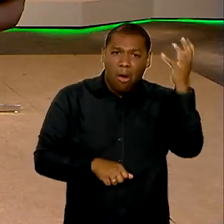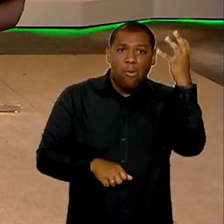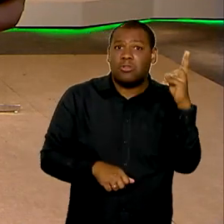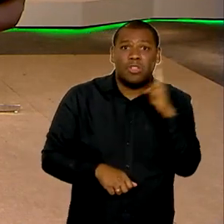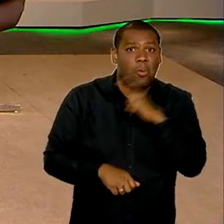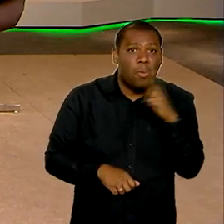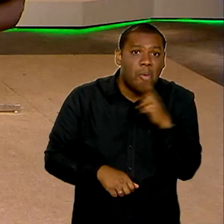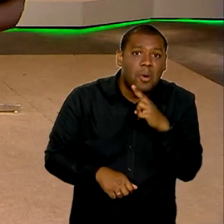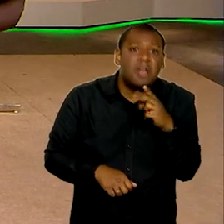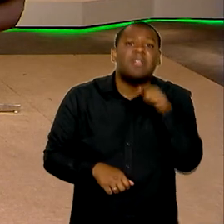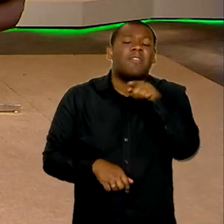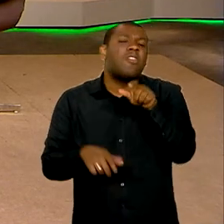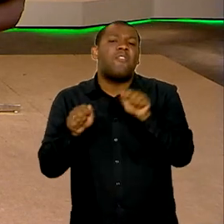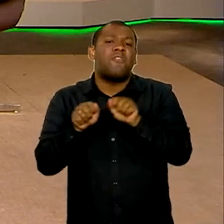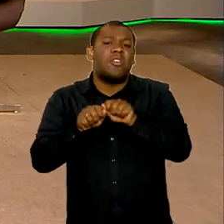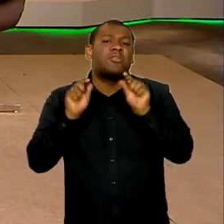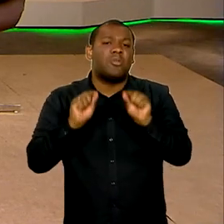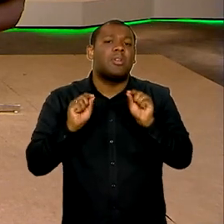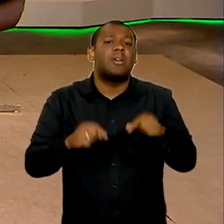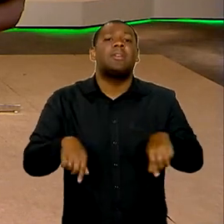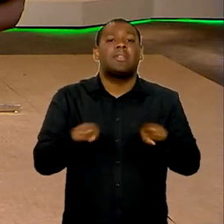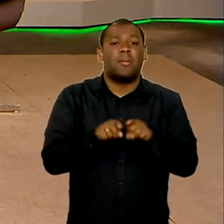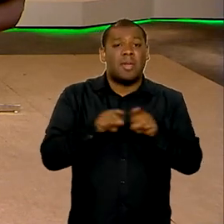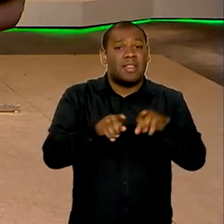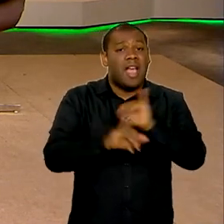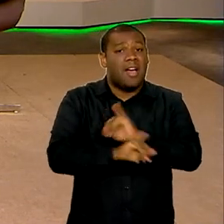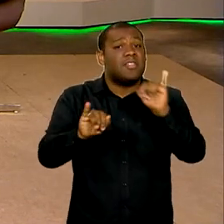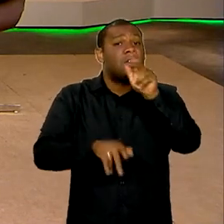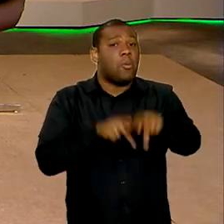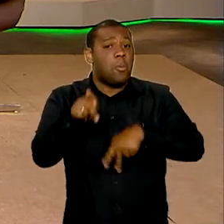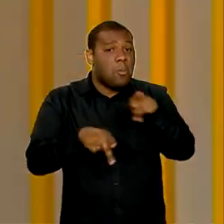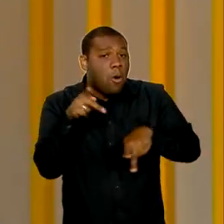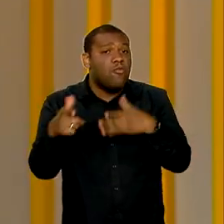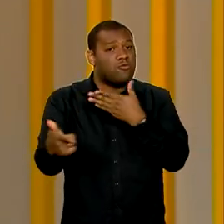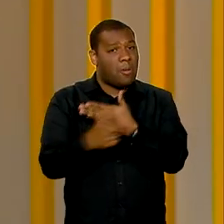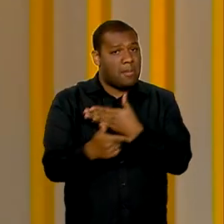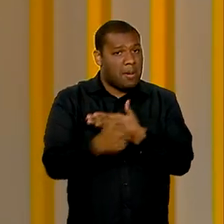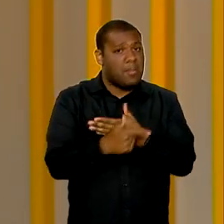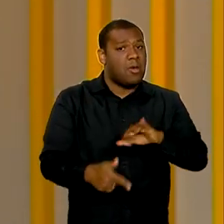mostrando para a população que ela tem um papel importante